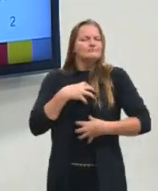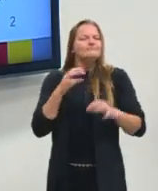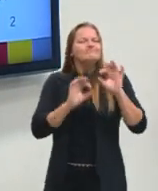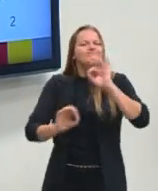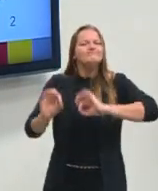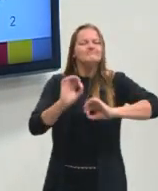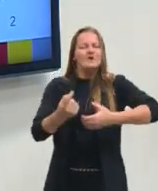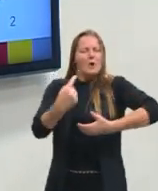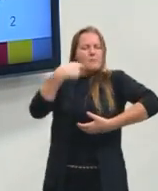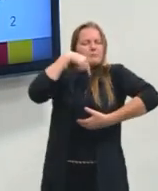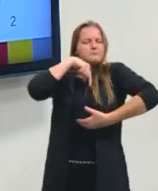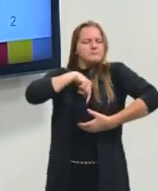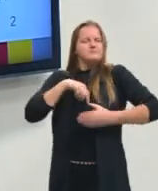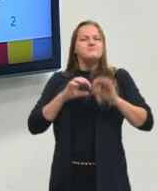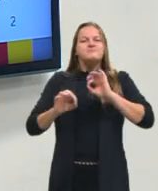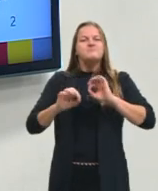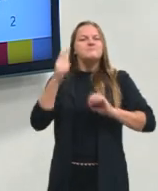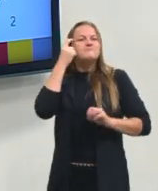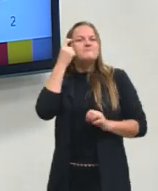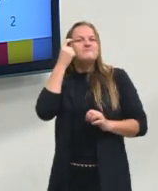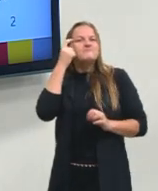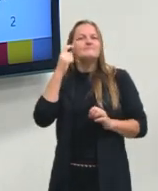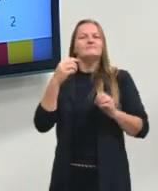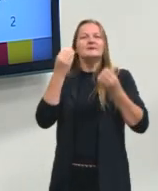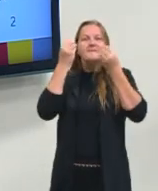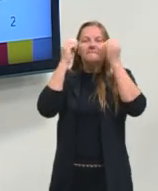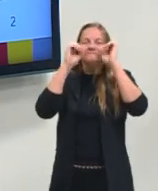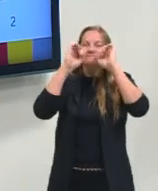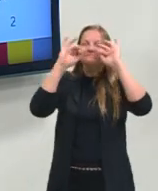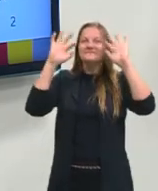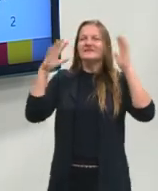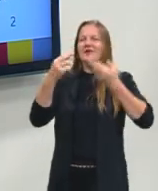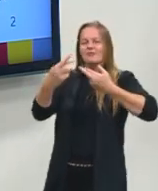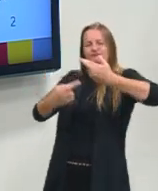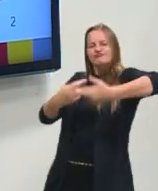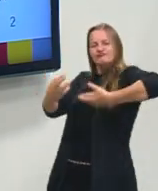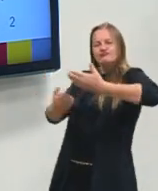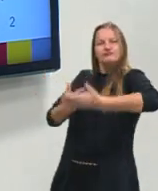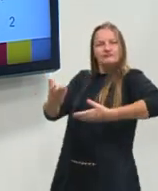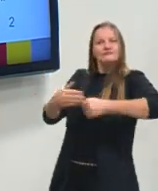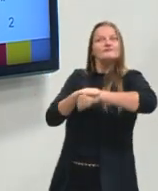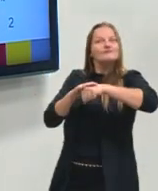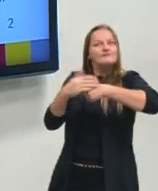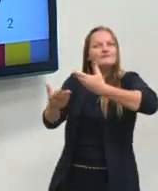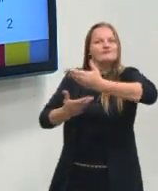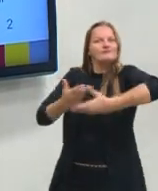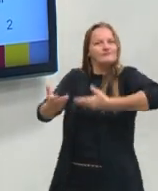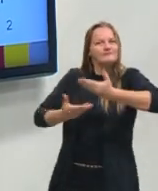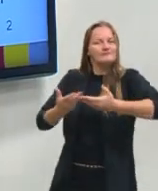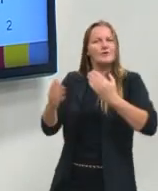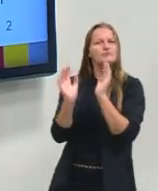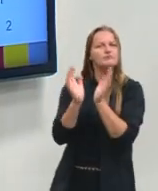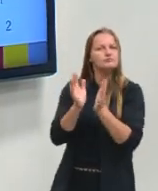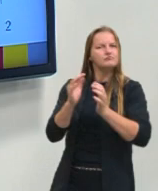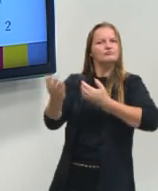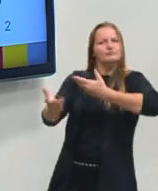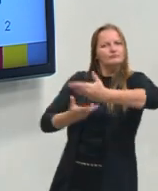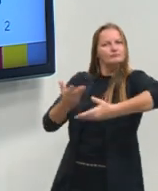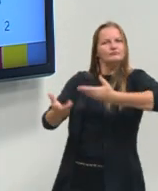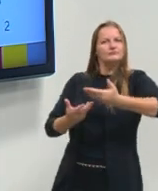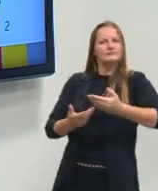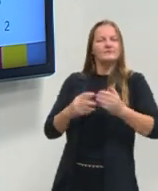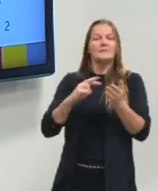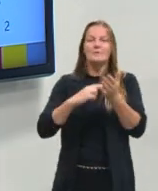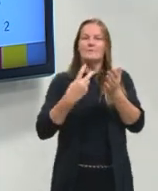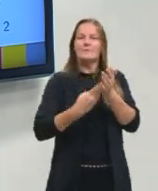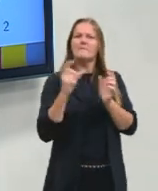organiza para que a gente consiga entender um ao outro e também produzir significados diversificados a partir das